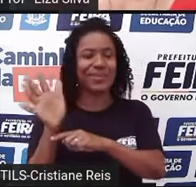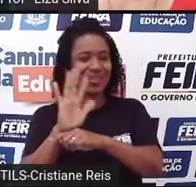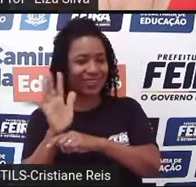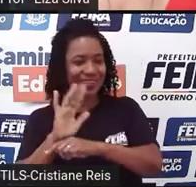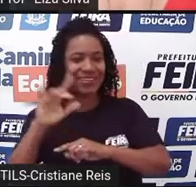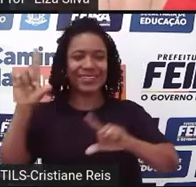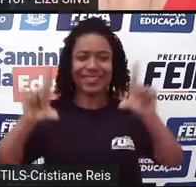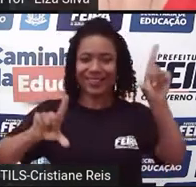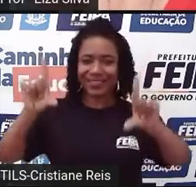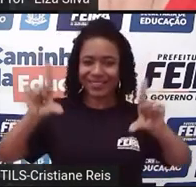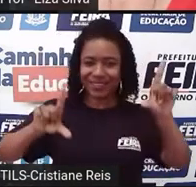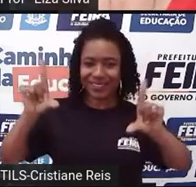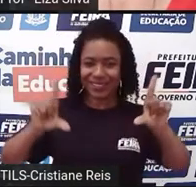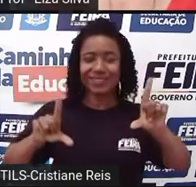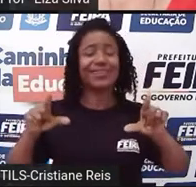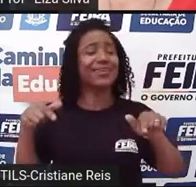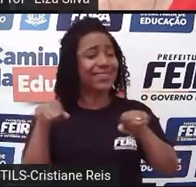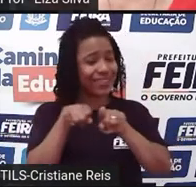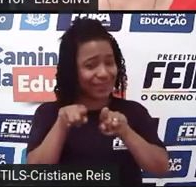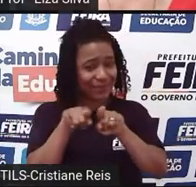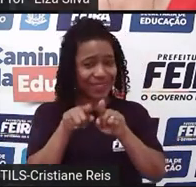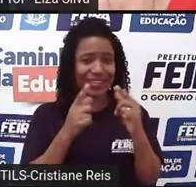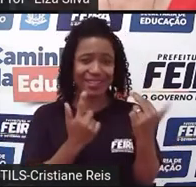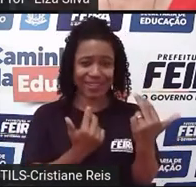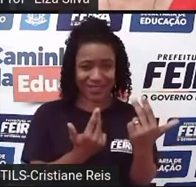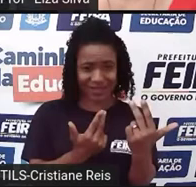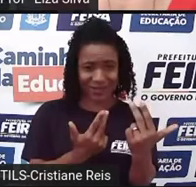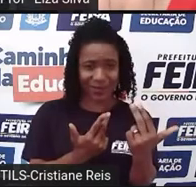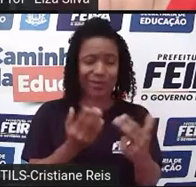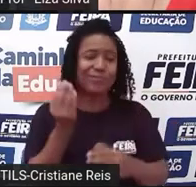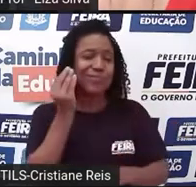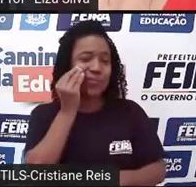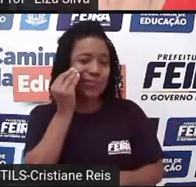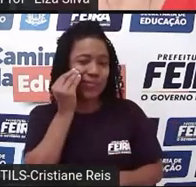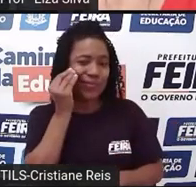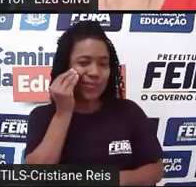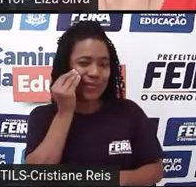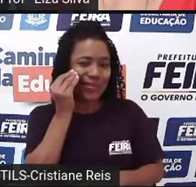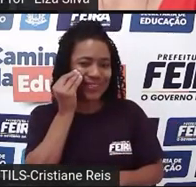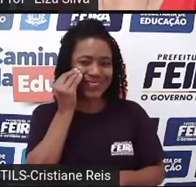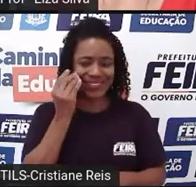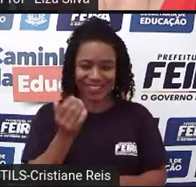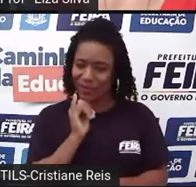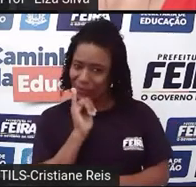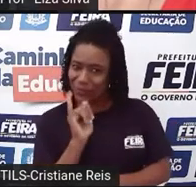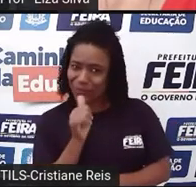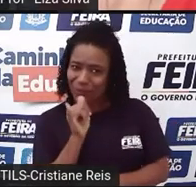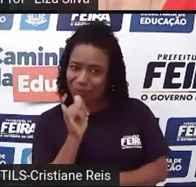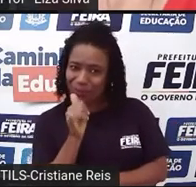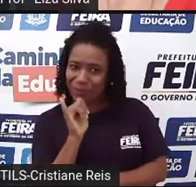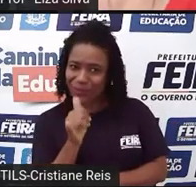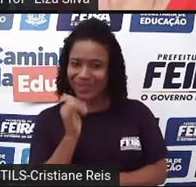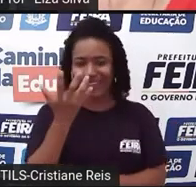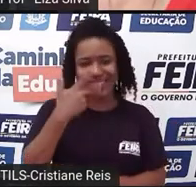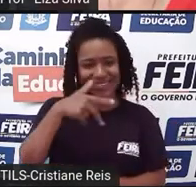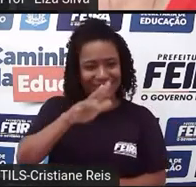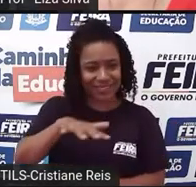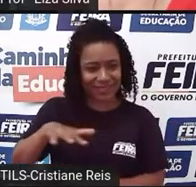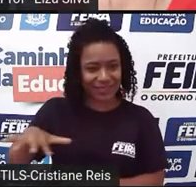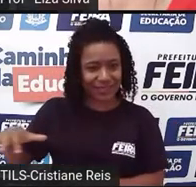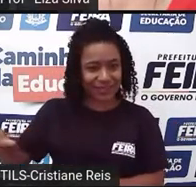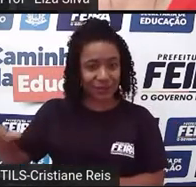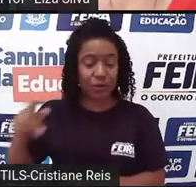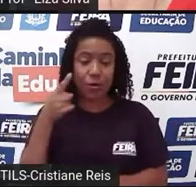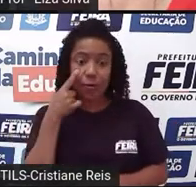televisão, que também expressam, refletem esses contos de fadas. Então, observem que aqui nós temos